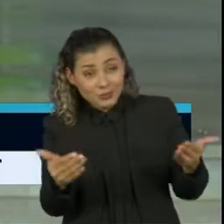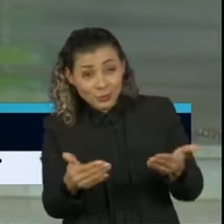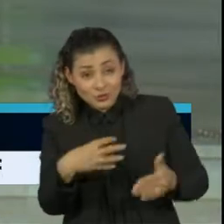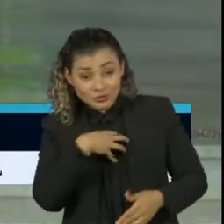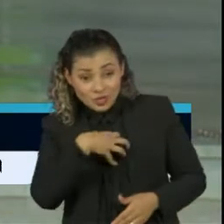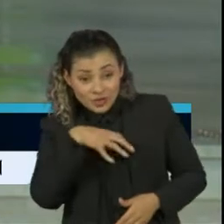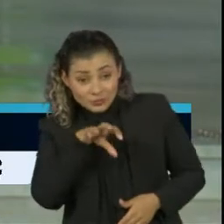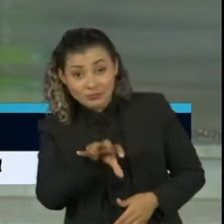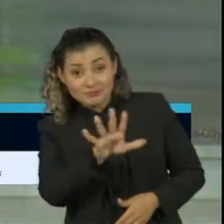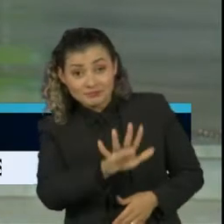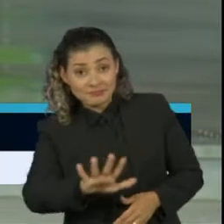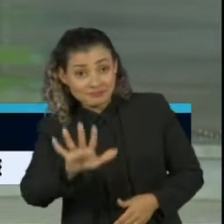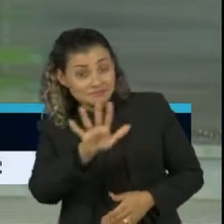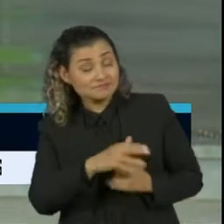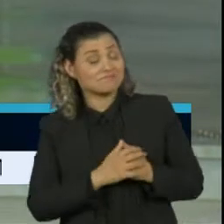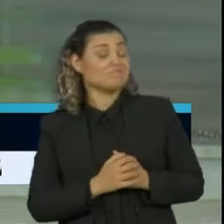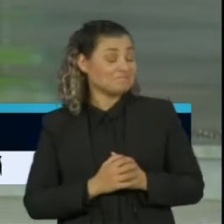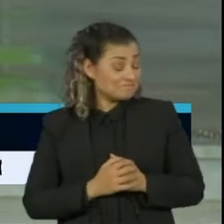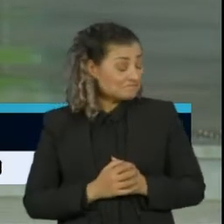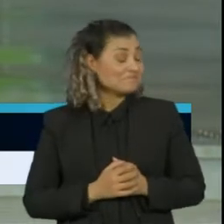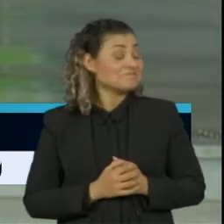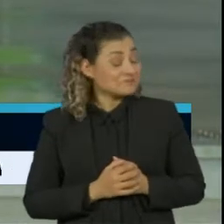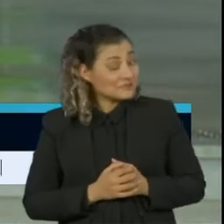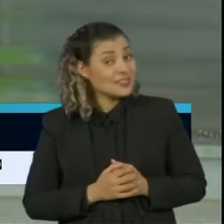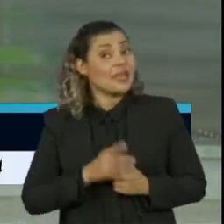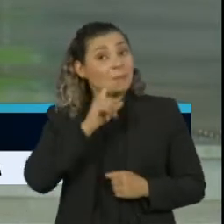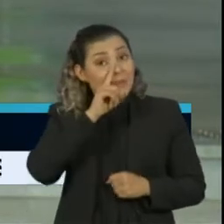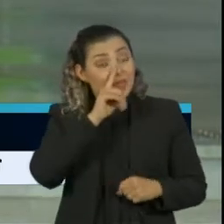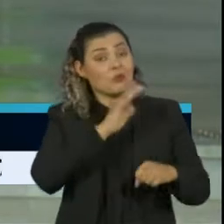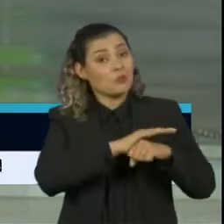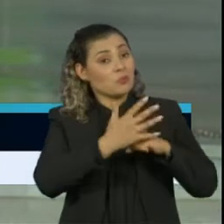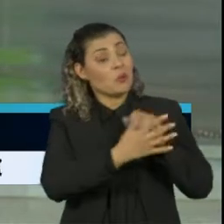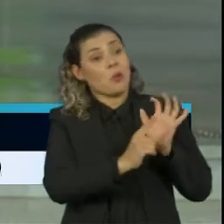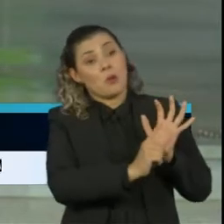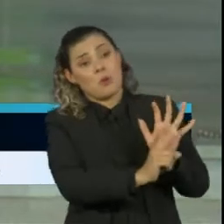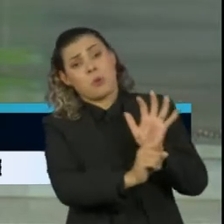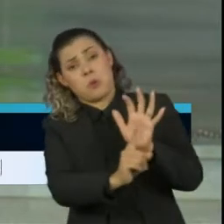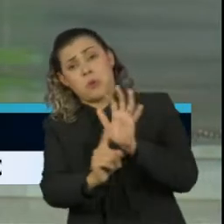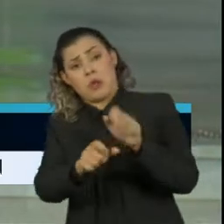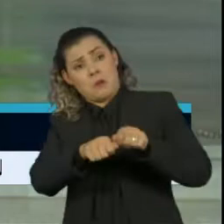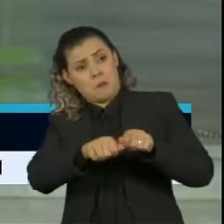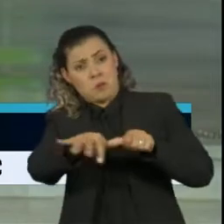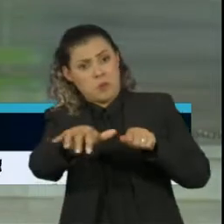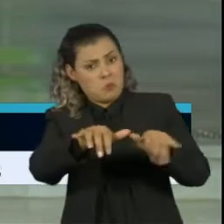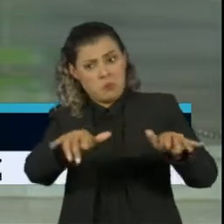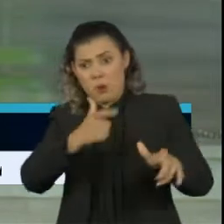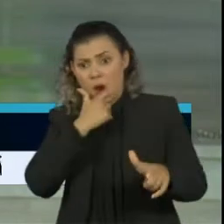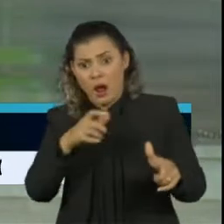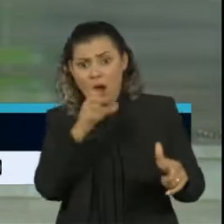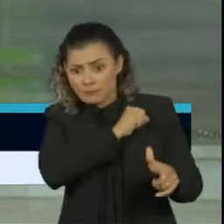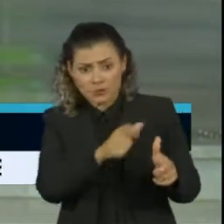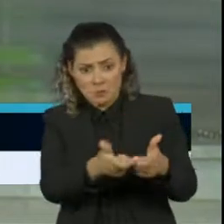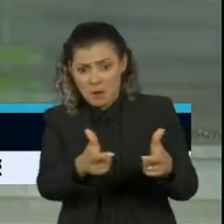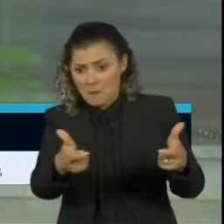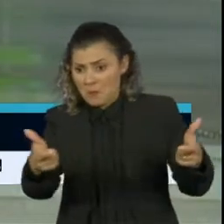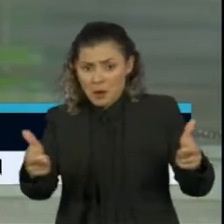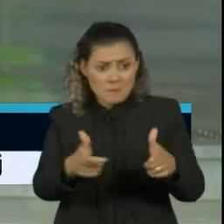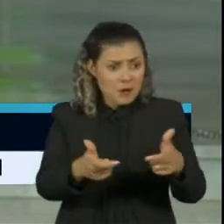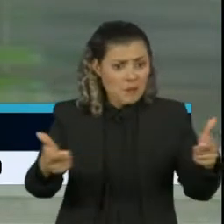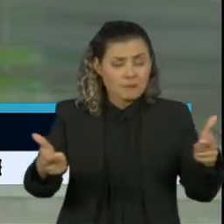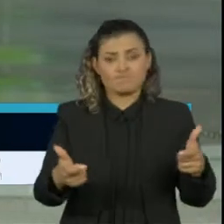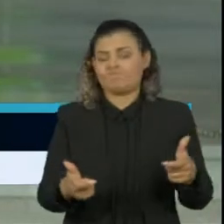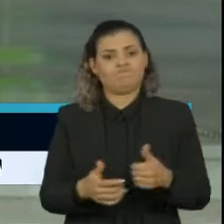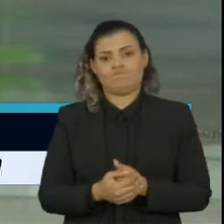hoje da pandemia, da ameaça de transmissão na população aqui no estado de São Paulo,